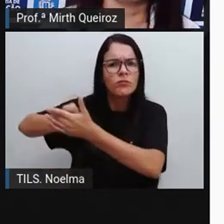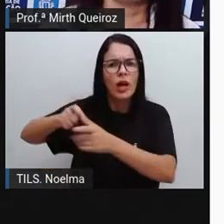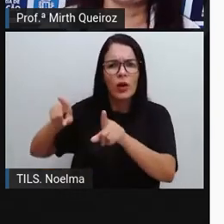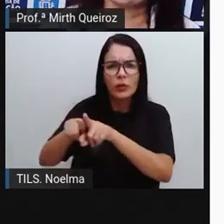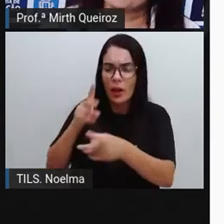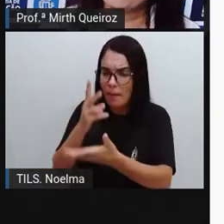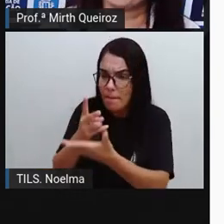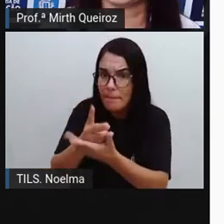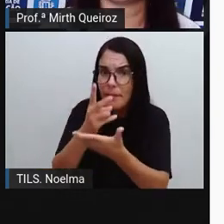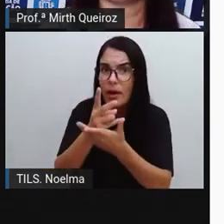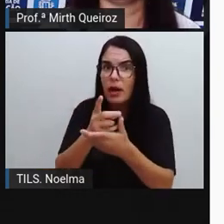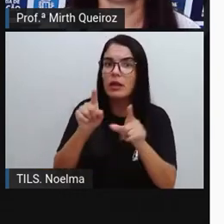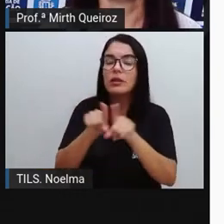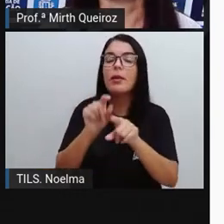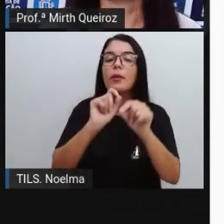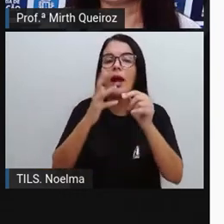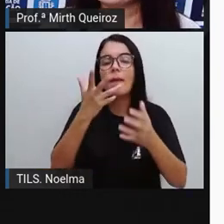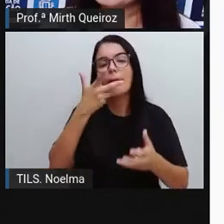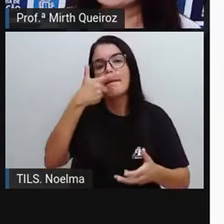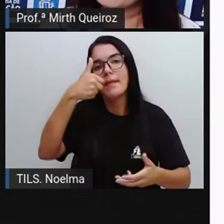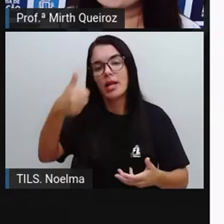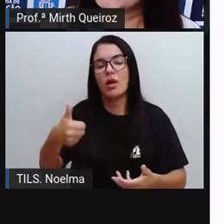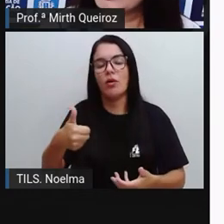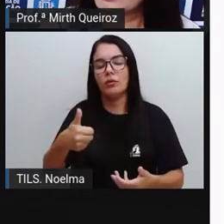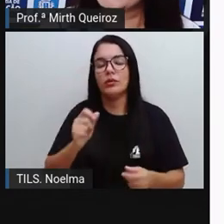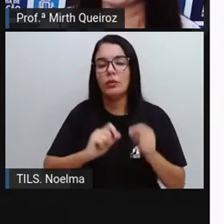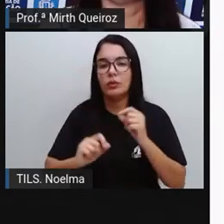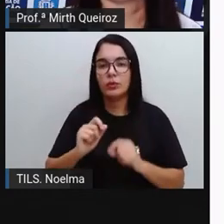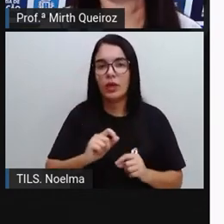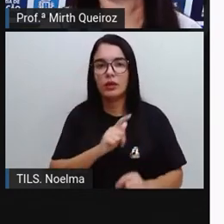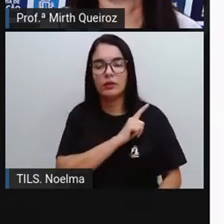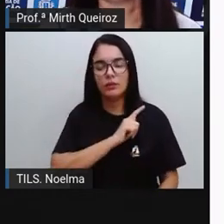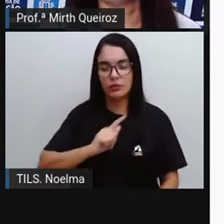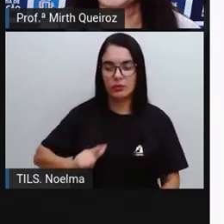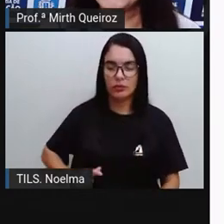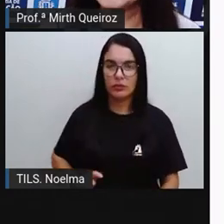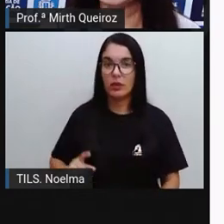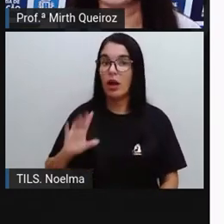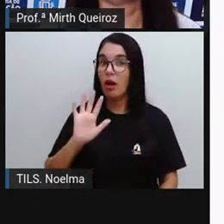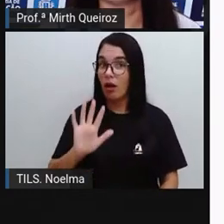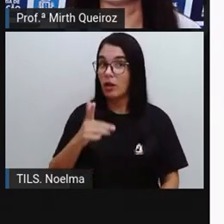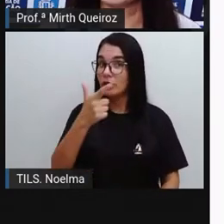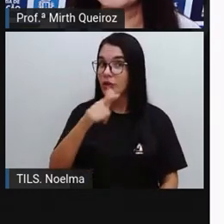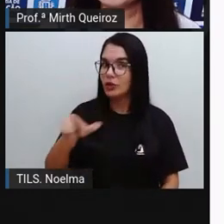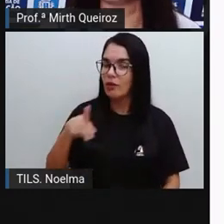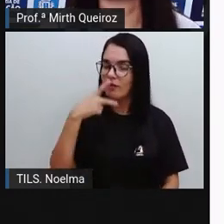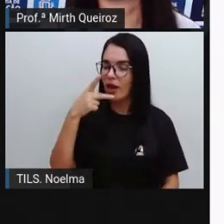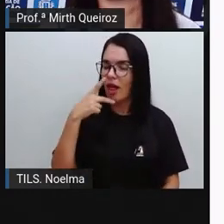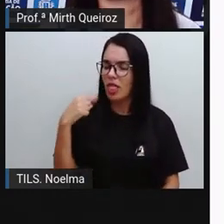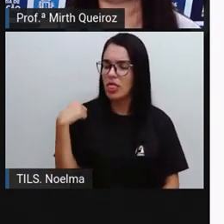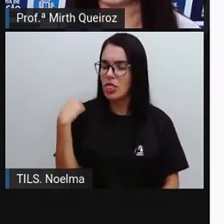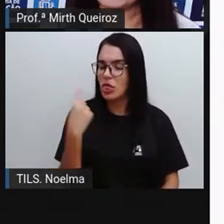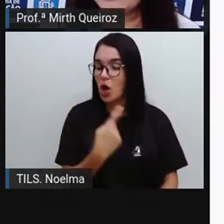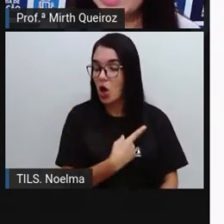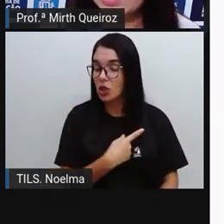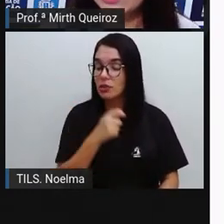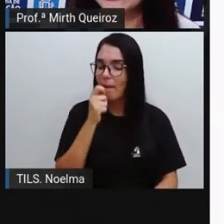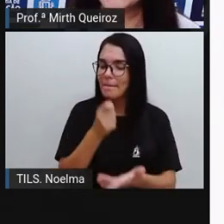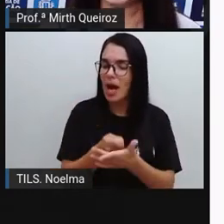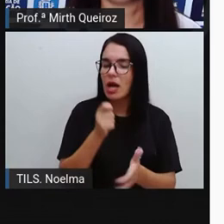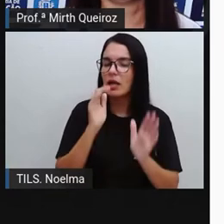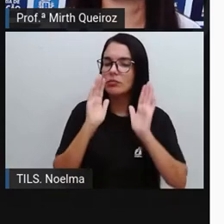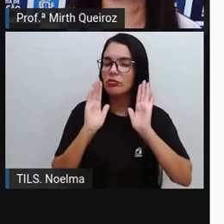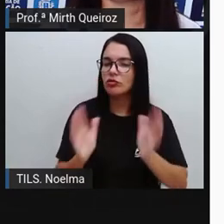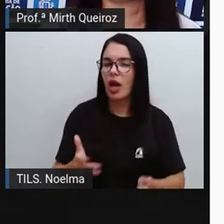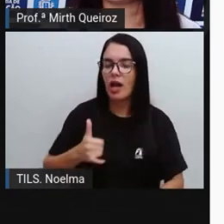Desses serviços públicos Mais uma vez Volto a dizer Nós pagamos Por esses serviços